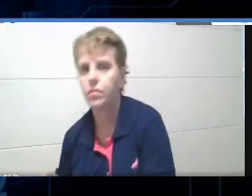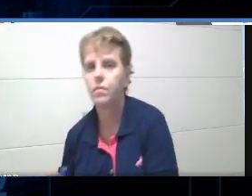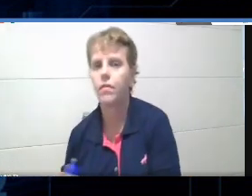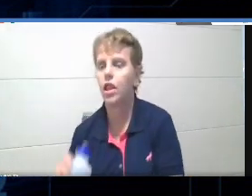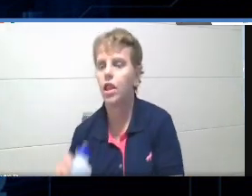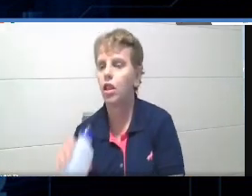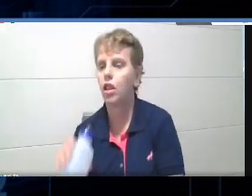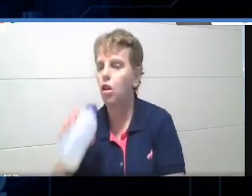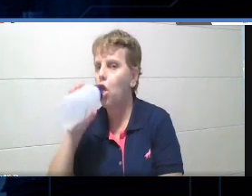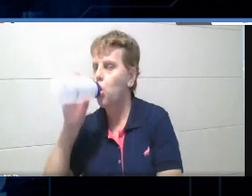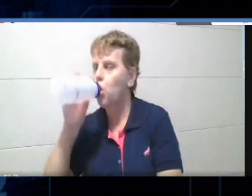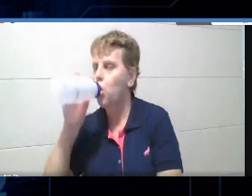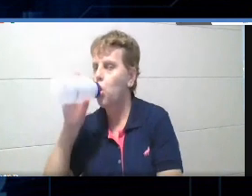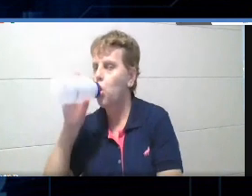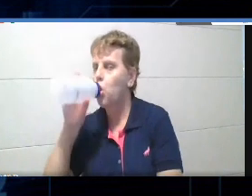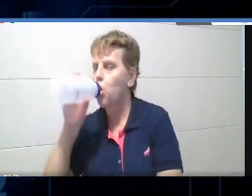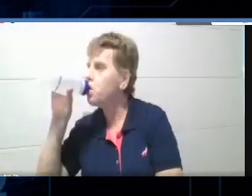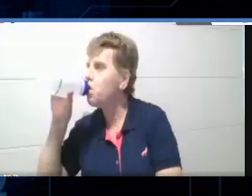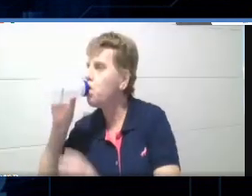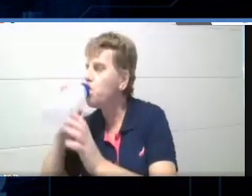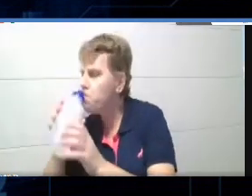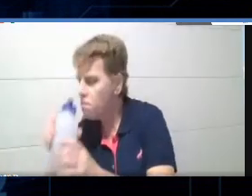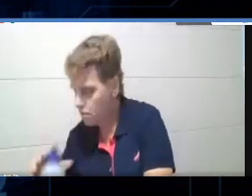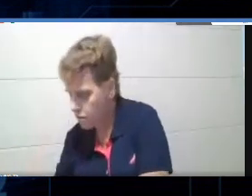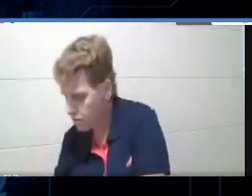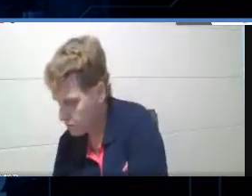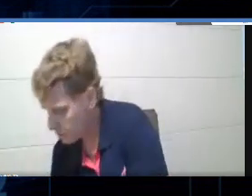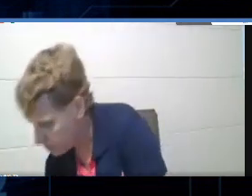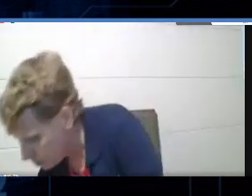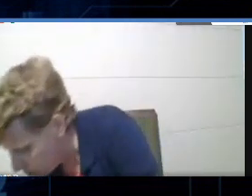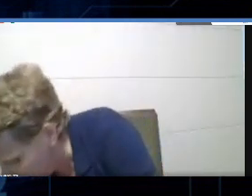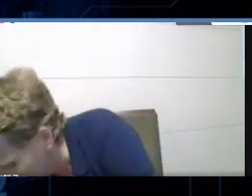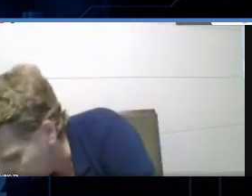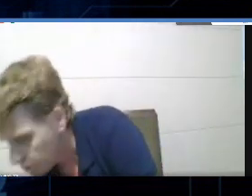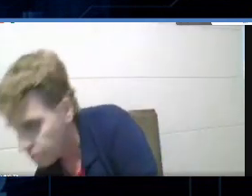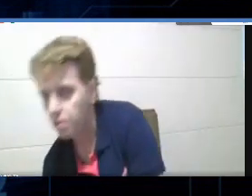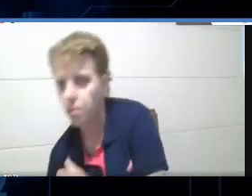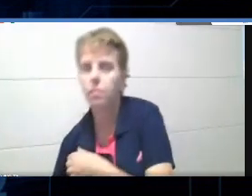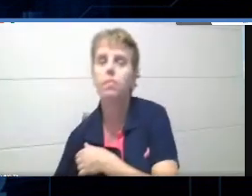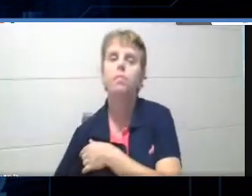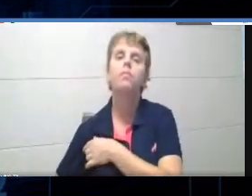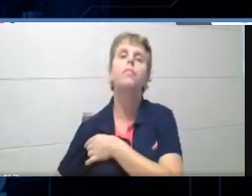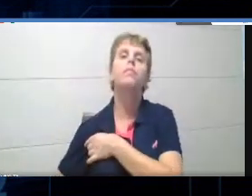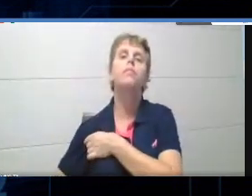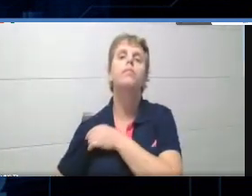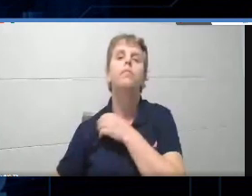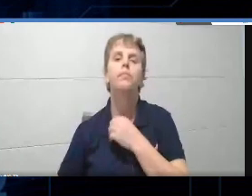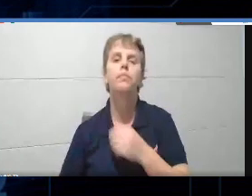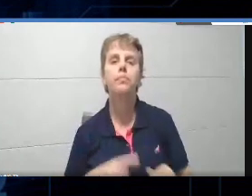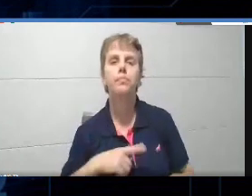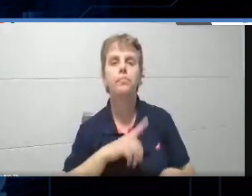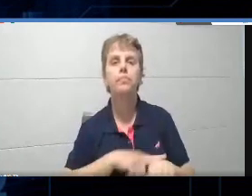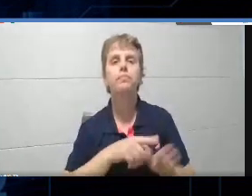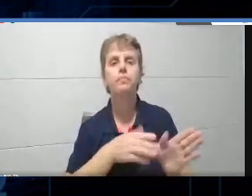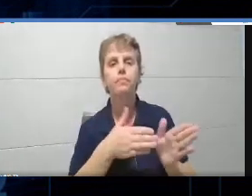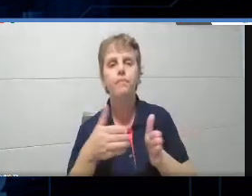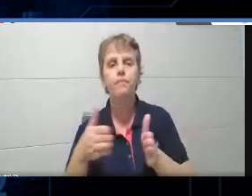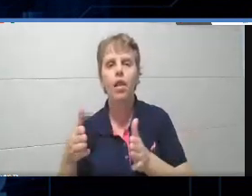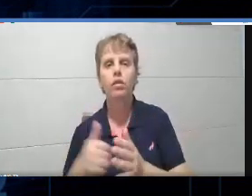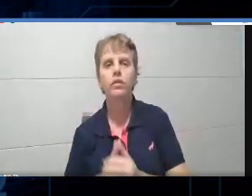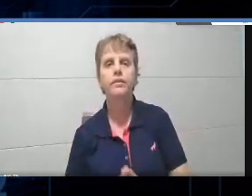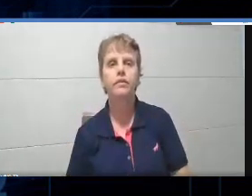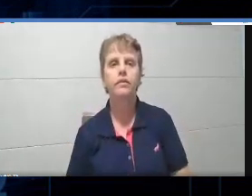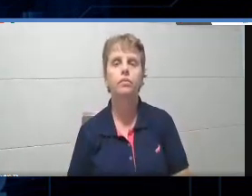Vamos lá. Tem um delay, né, do tempo que eu estou falando para o que vocês estão escutando. Então,